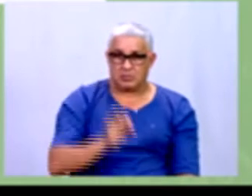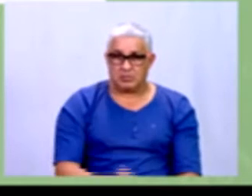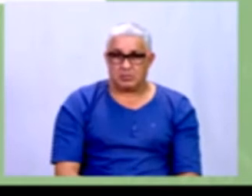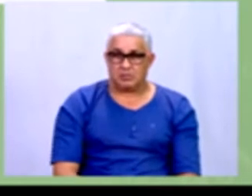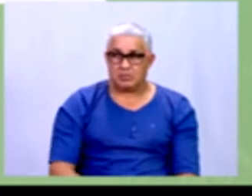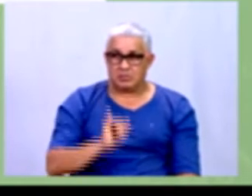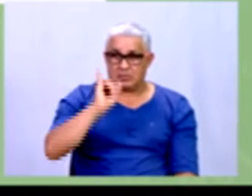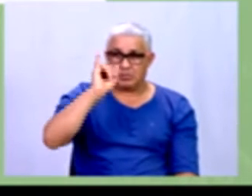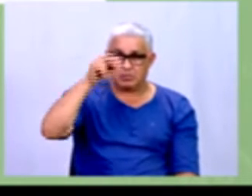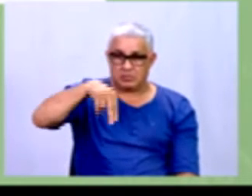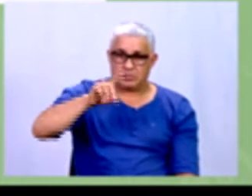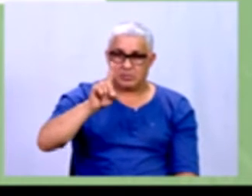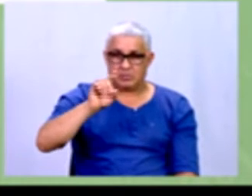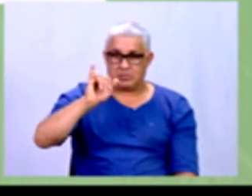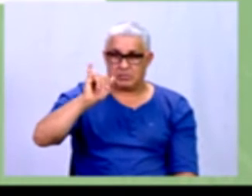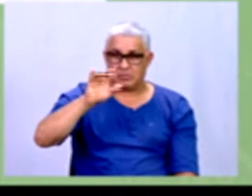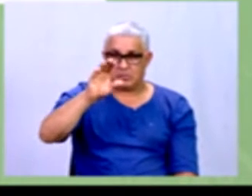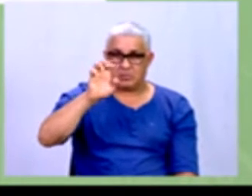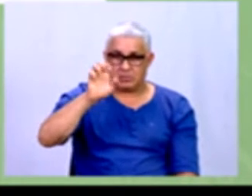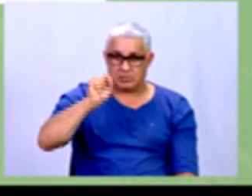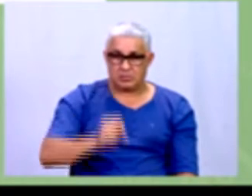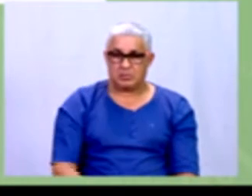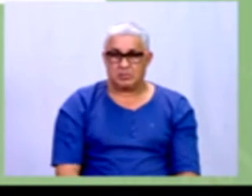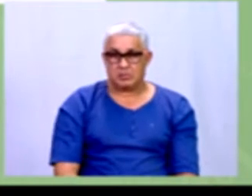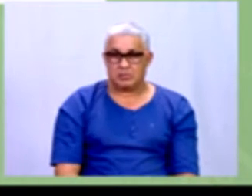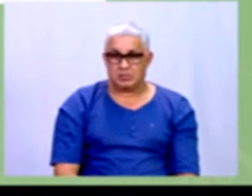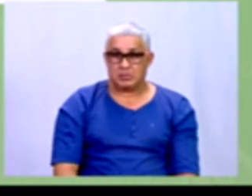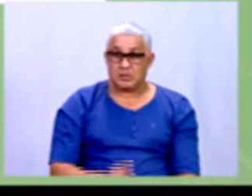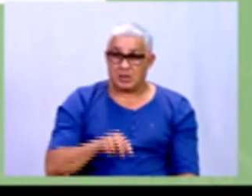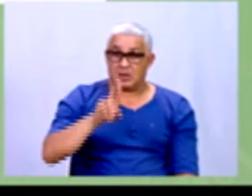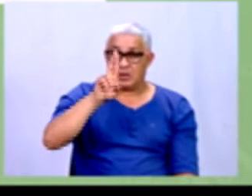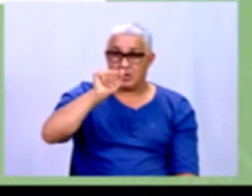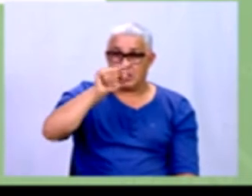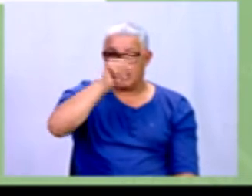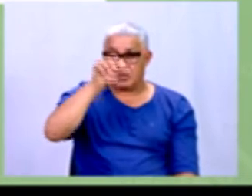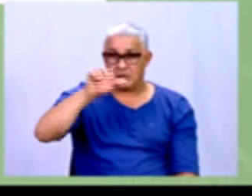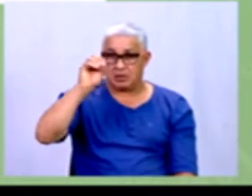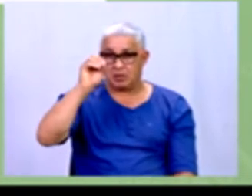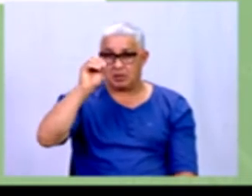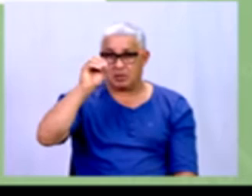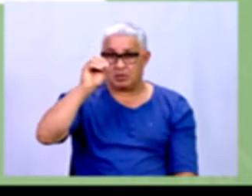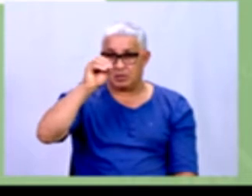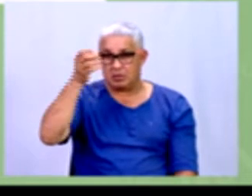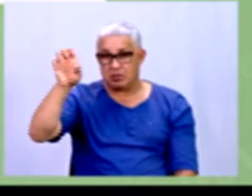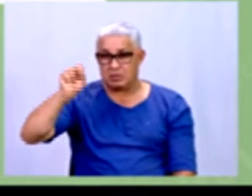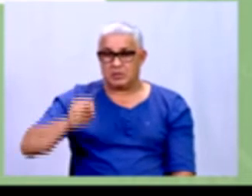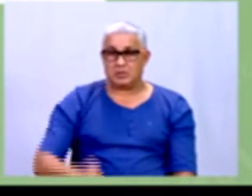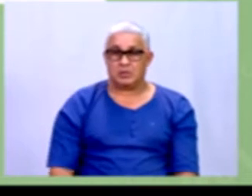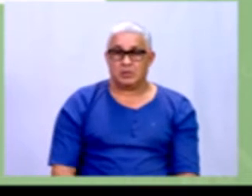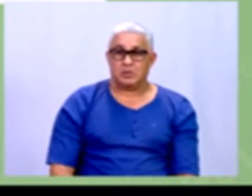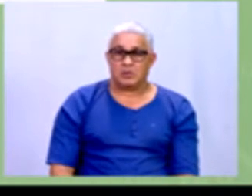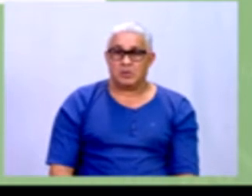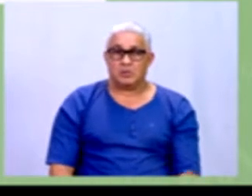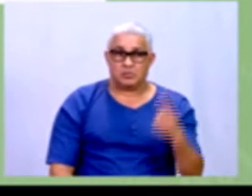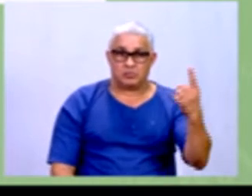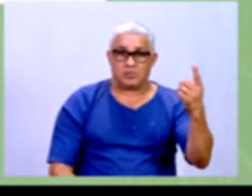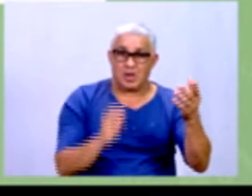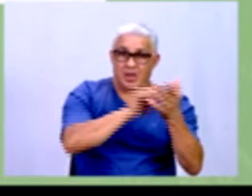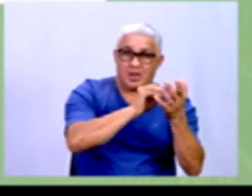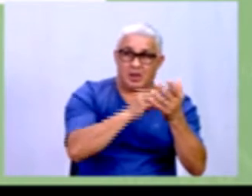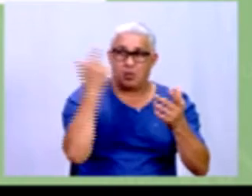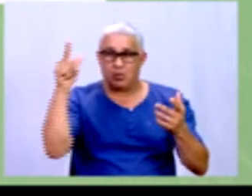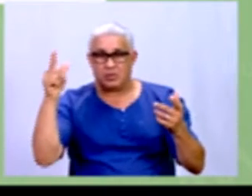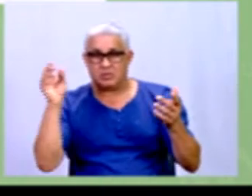Índices, pessoal. Os índices são razões entre duas grandezas tais que uma não inclui a outra.